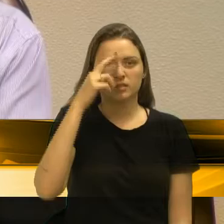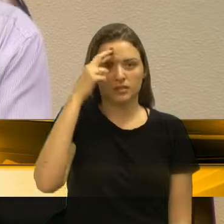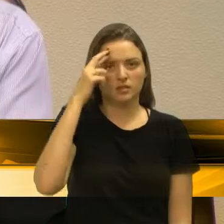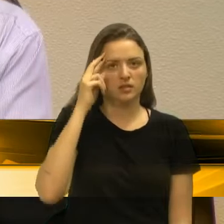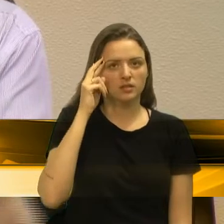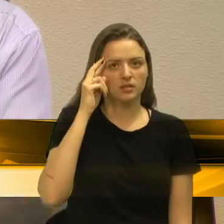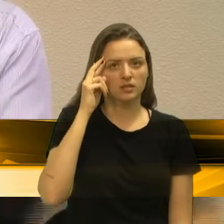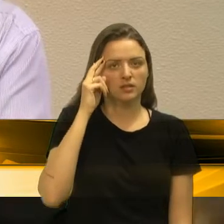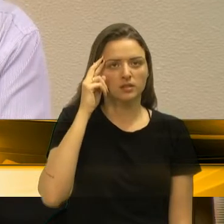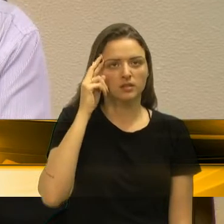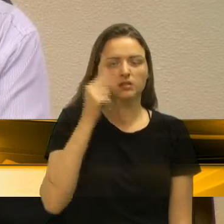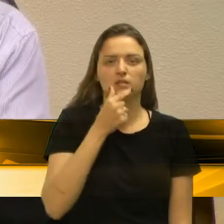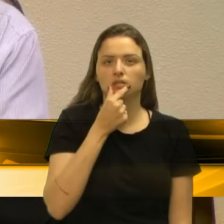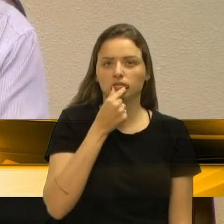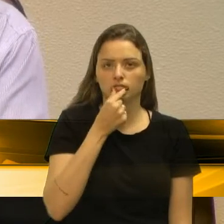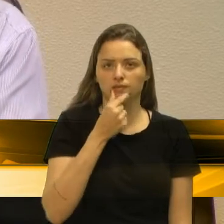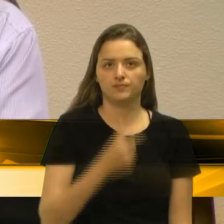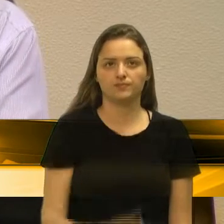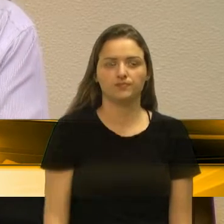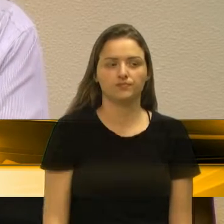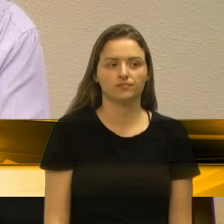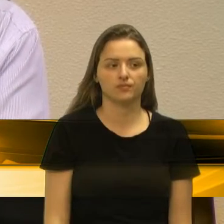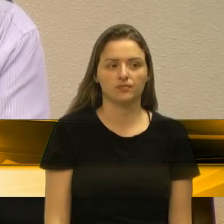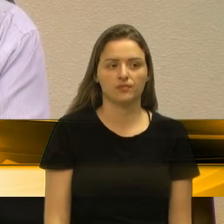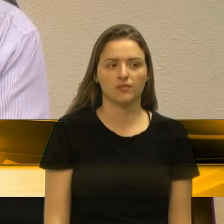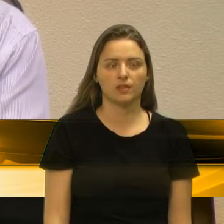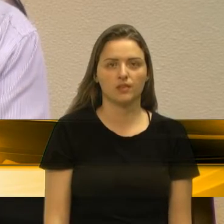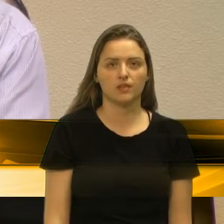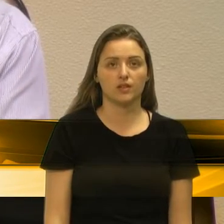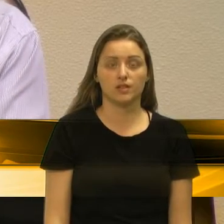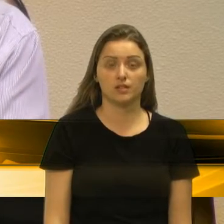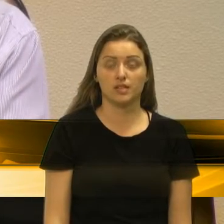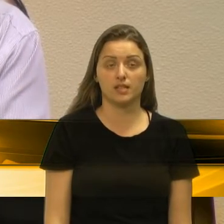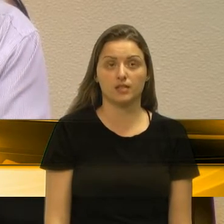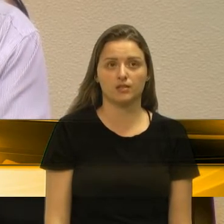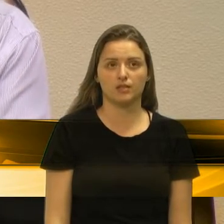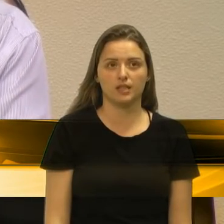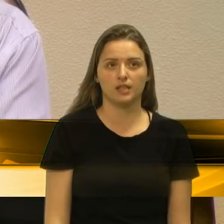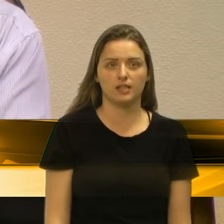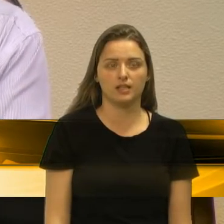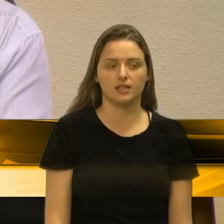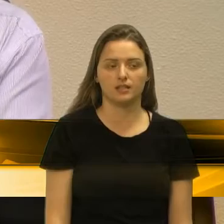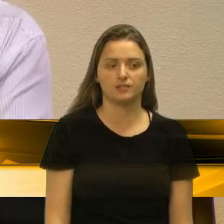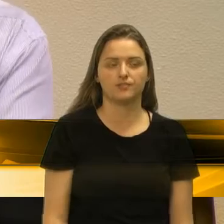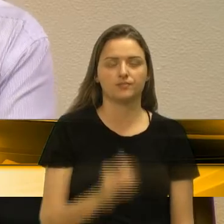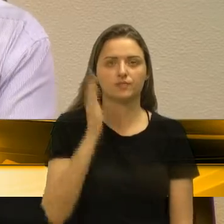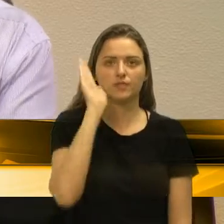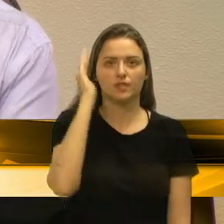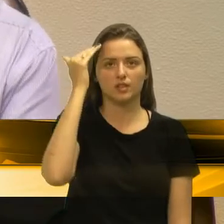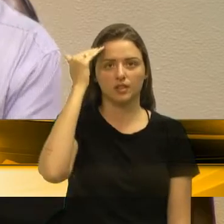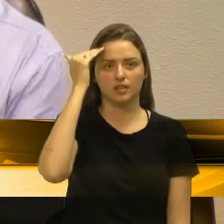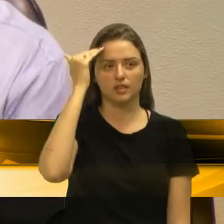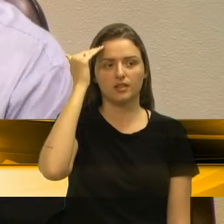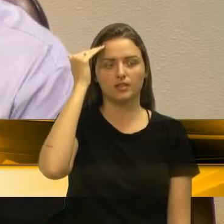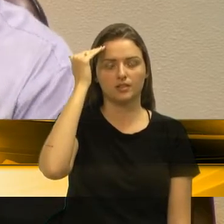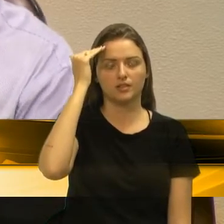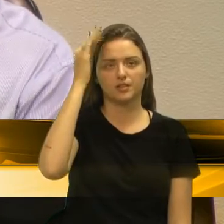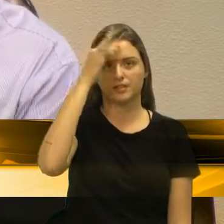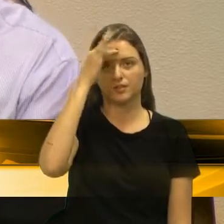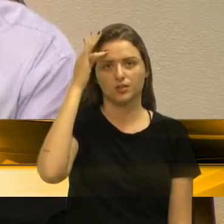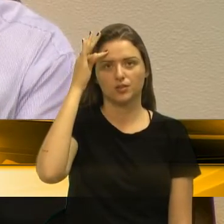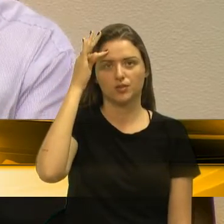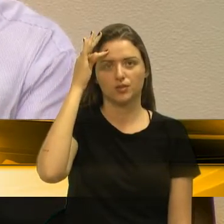e Rodrigo Beltrão. Com os vereadores Felipe Gramelmaier, Gustavo Toigo e Flávio